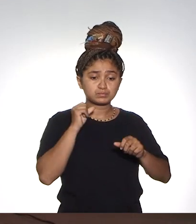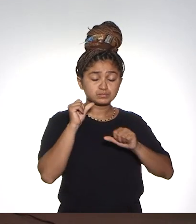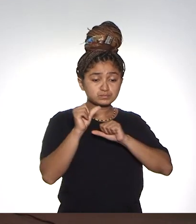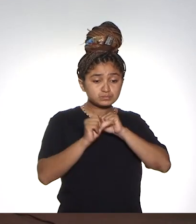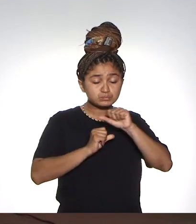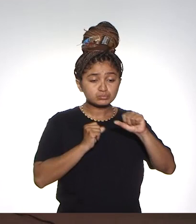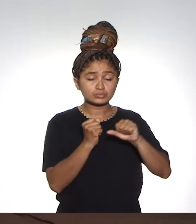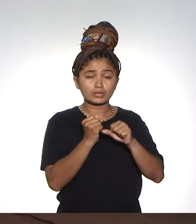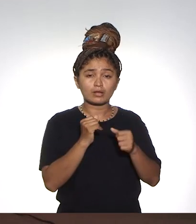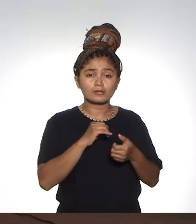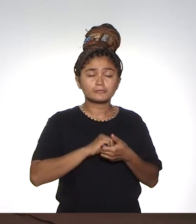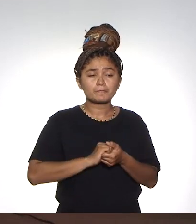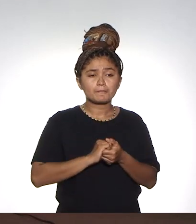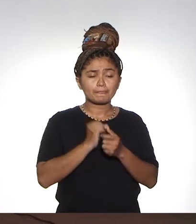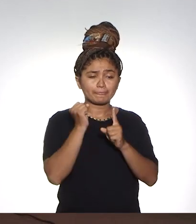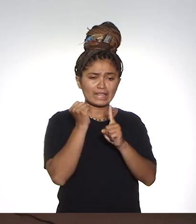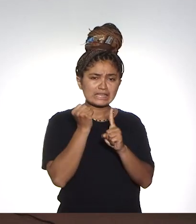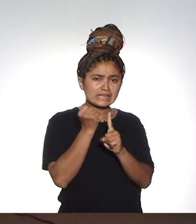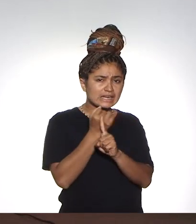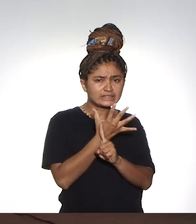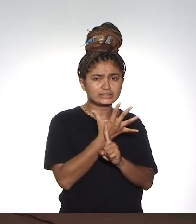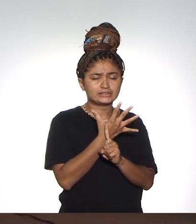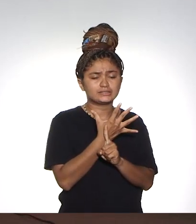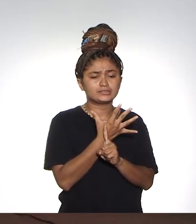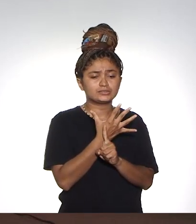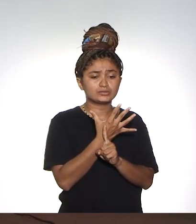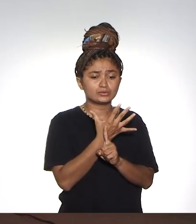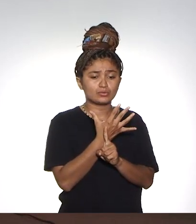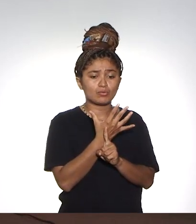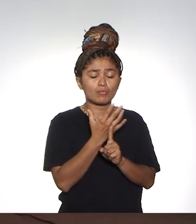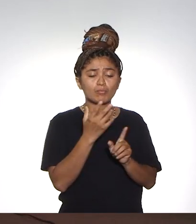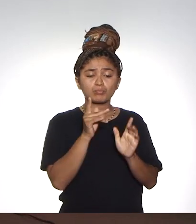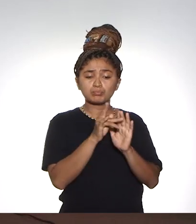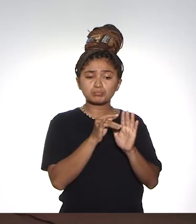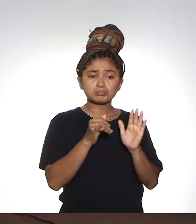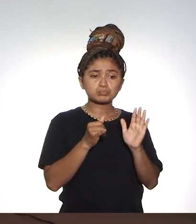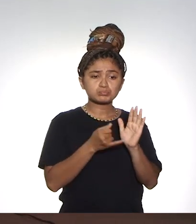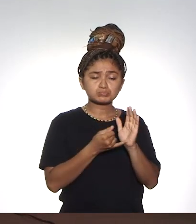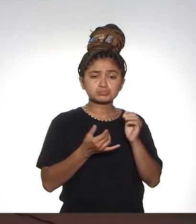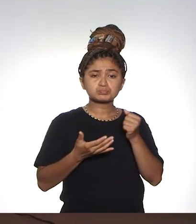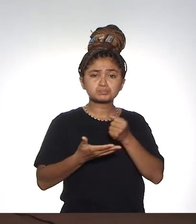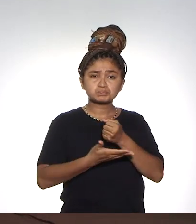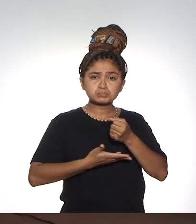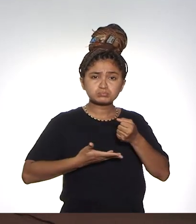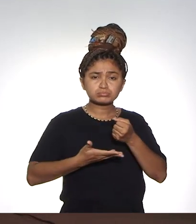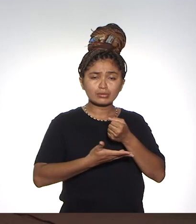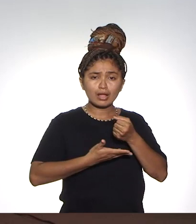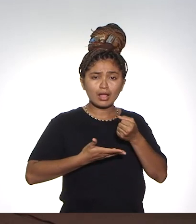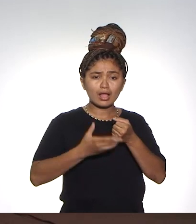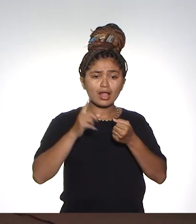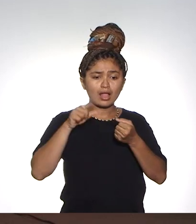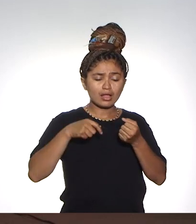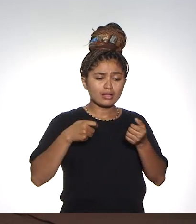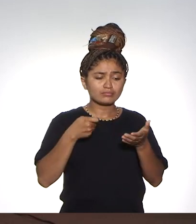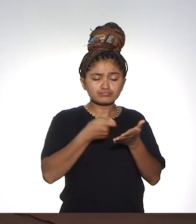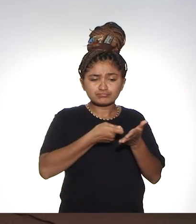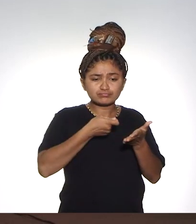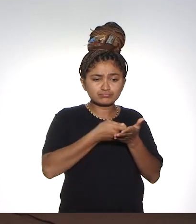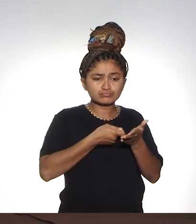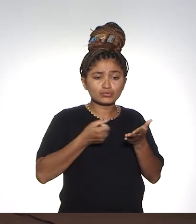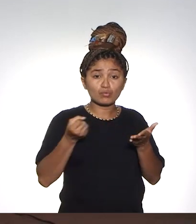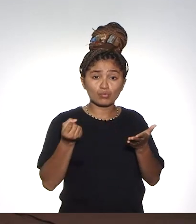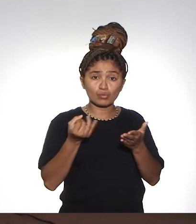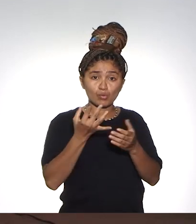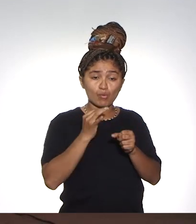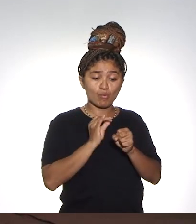nos reinventar. Com relação à extensão, um programa realmente base foi justamente o programa